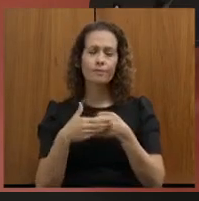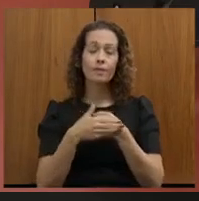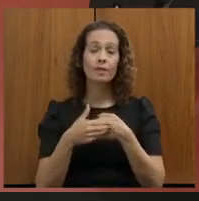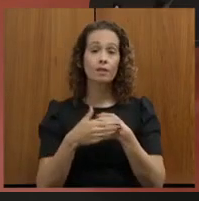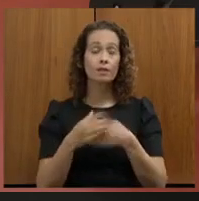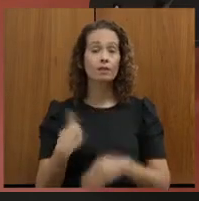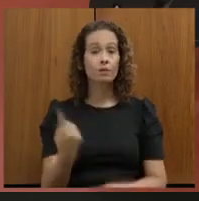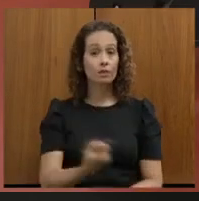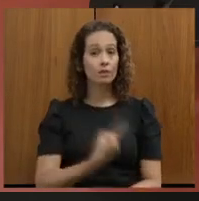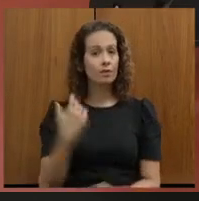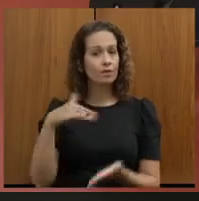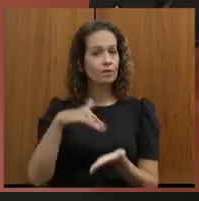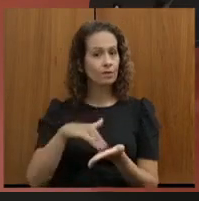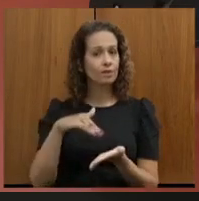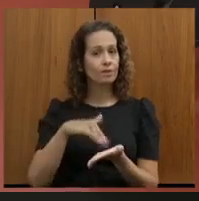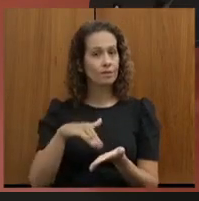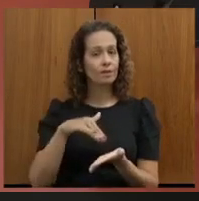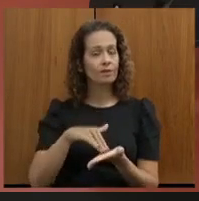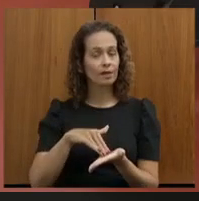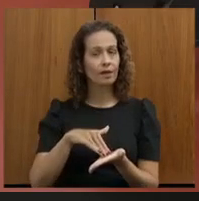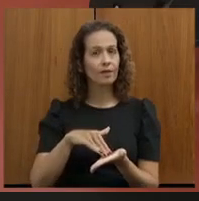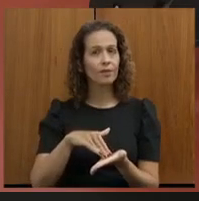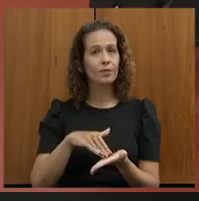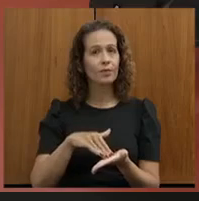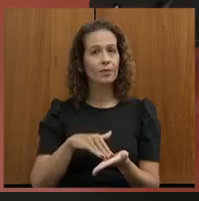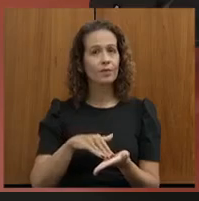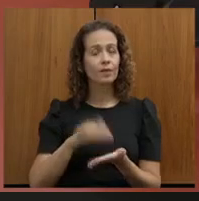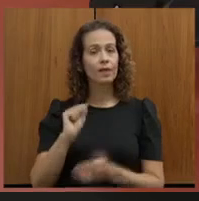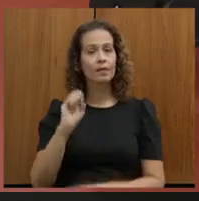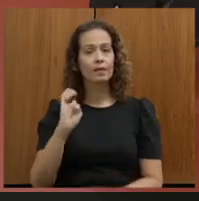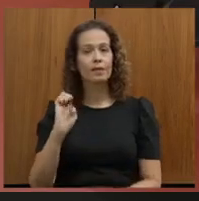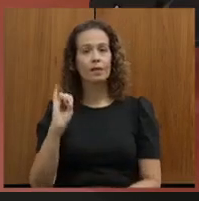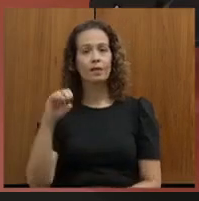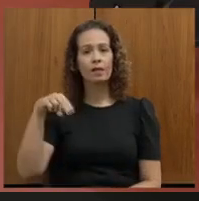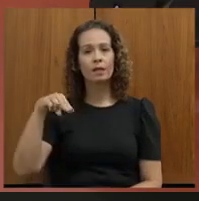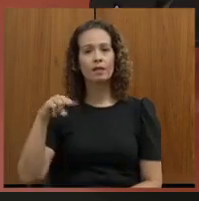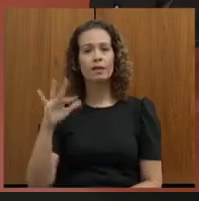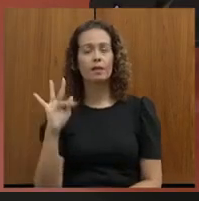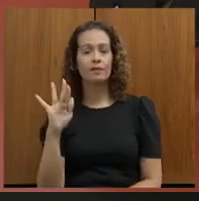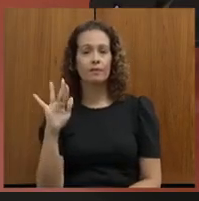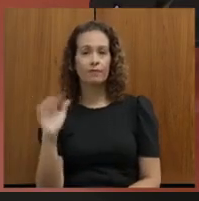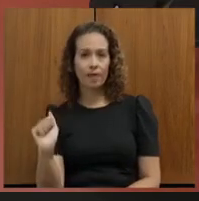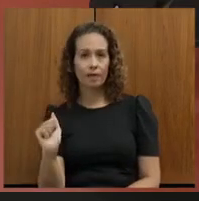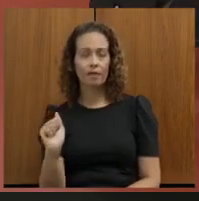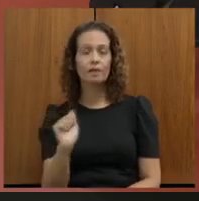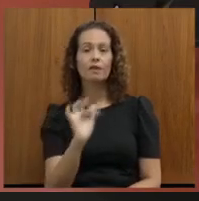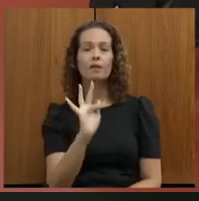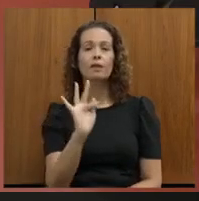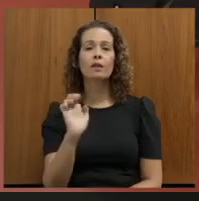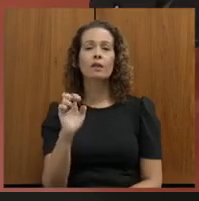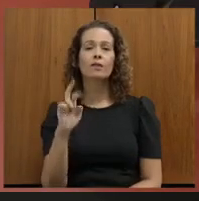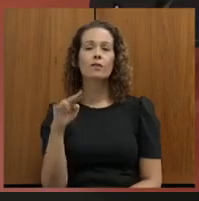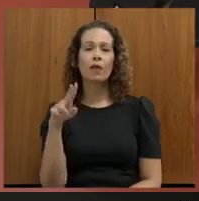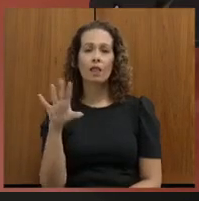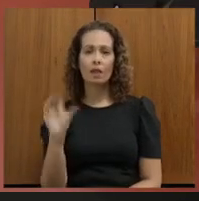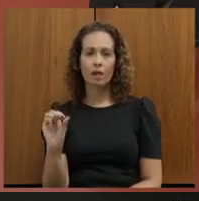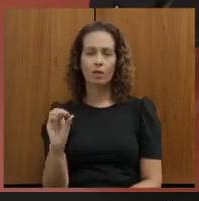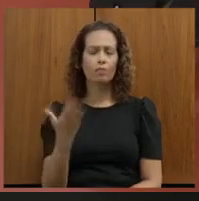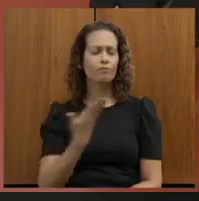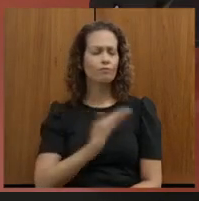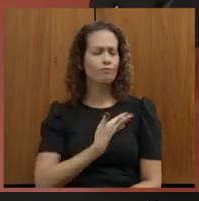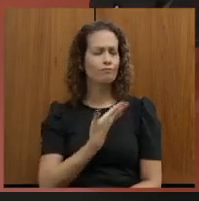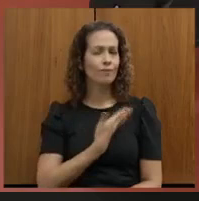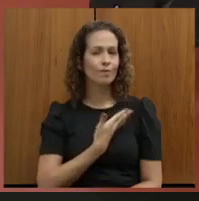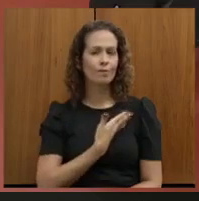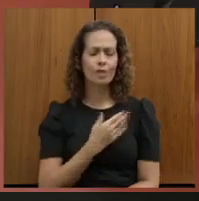o nosso secretário da CEM Infra, Fernando Marcato, eu te posso falar que é um grande amigo,